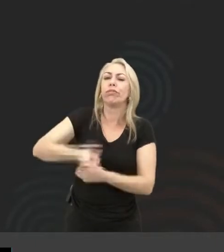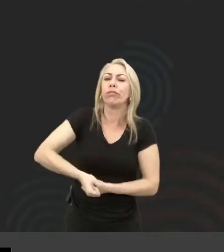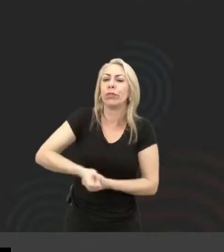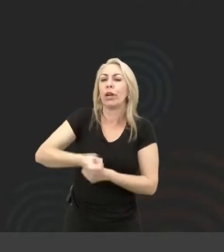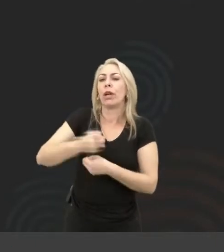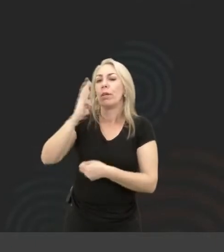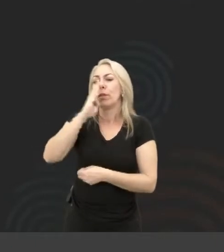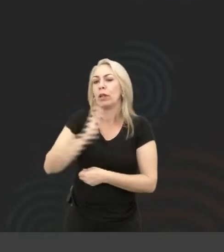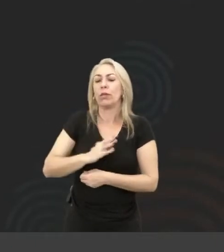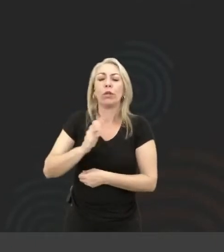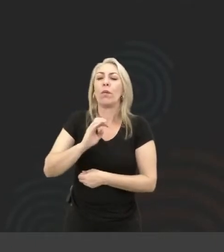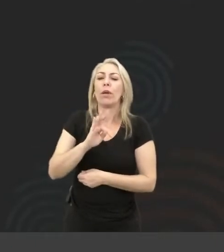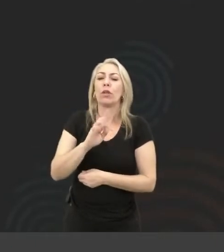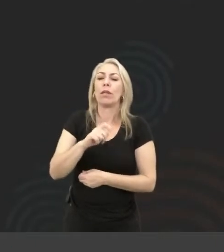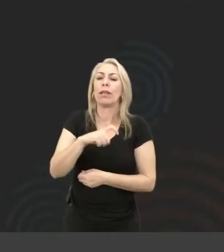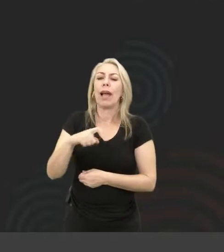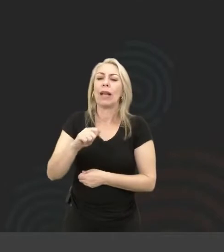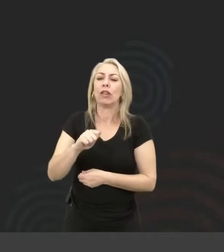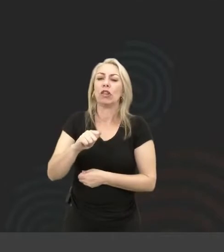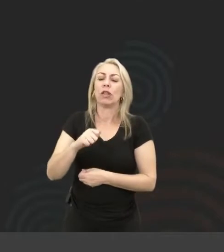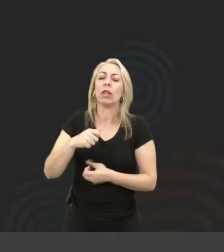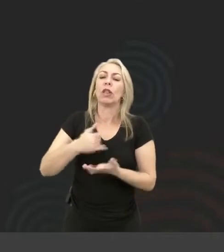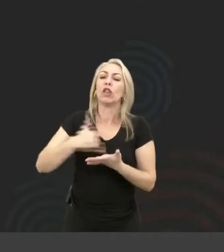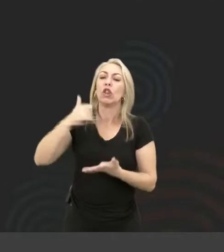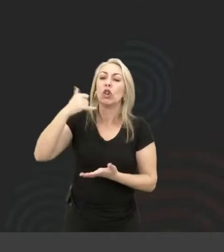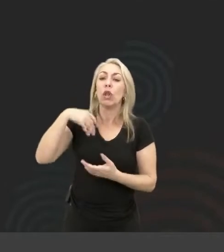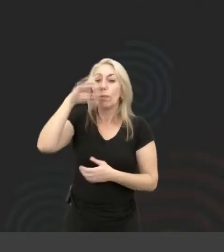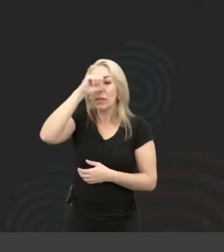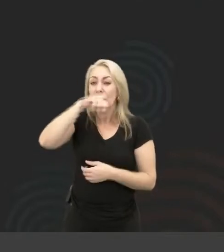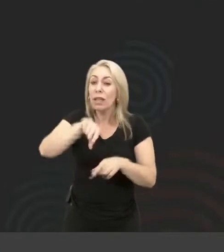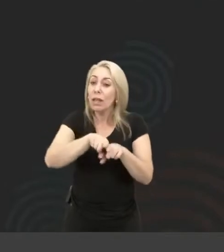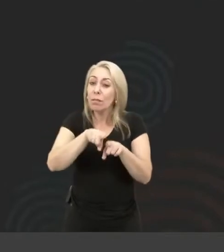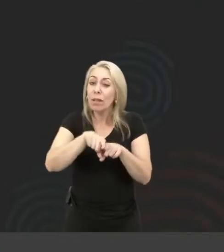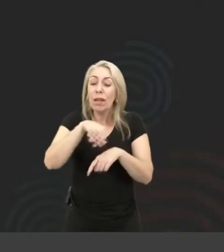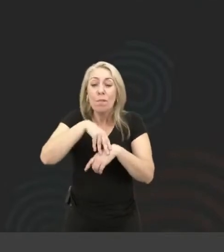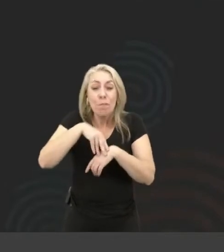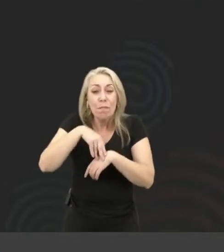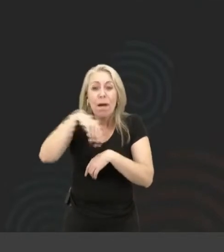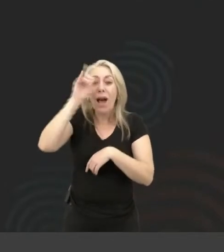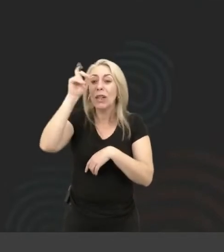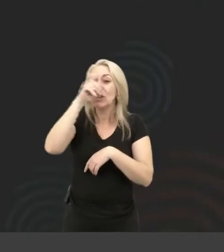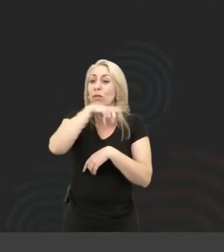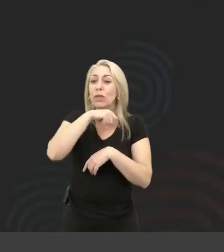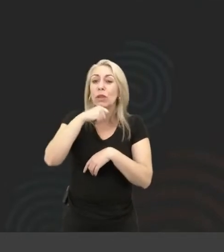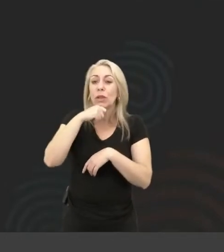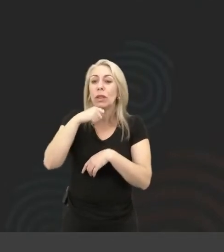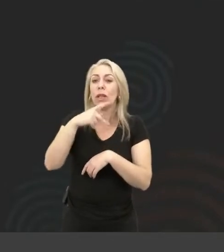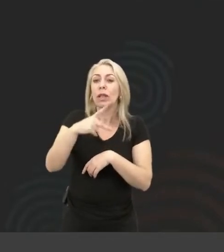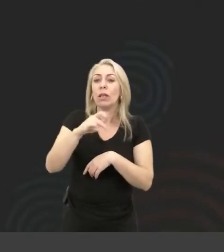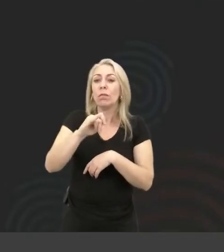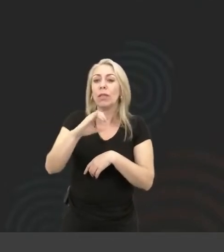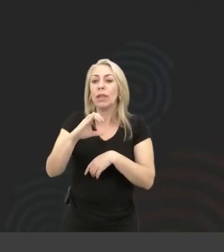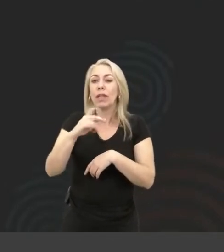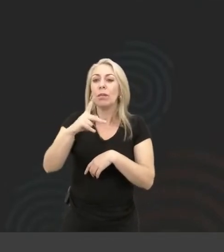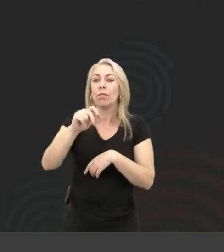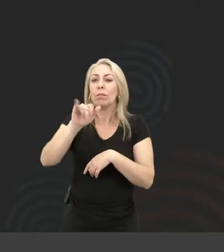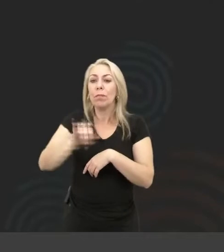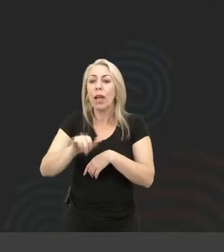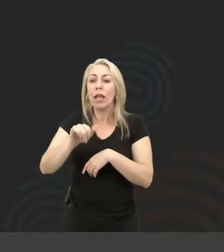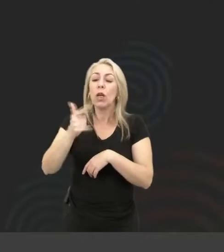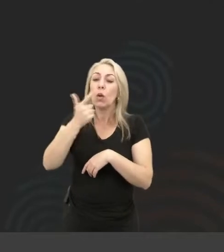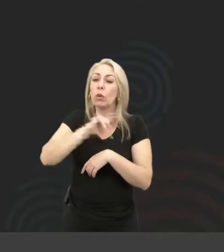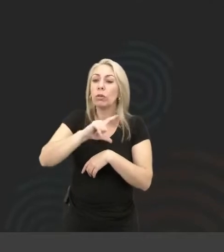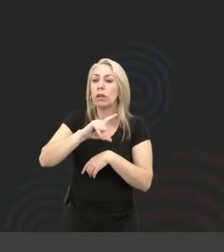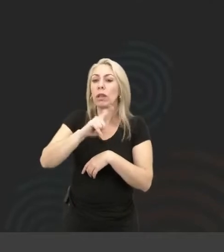só o de taxa de juros, é o de aprendizado também, que dificulta ainda mais que, por exemplo, o PicPay consiga montar um time de